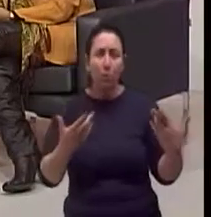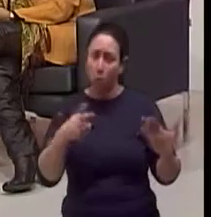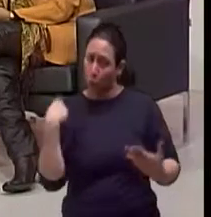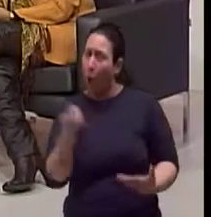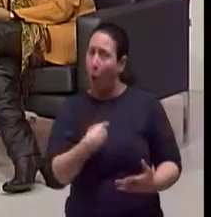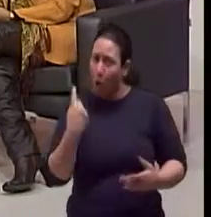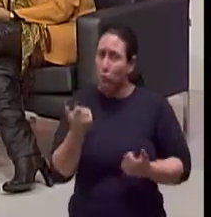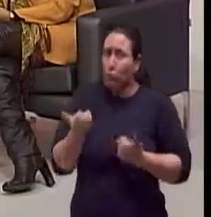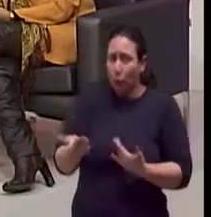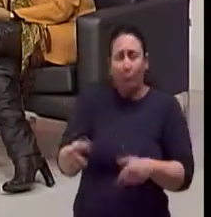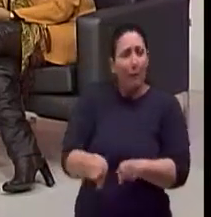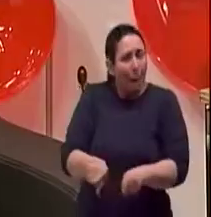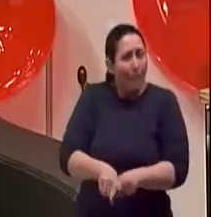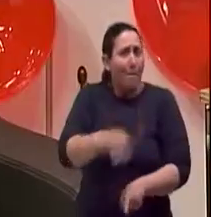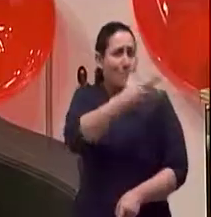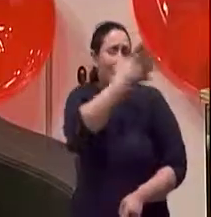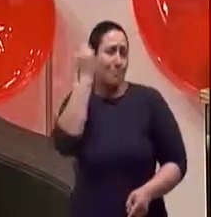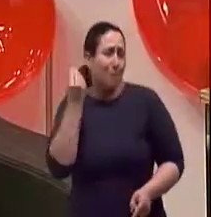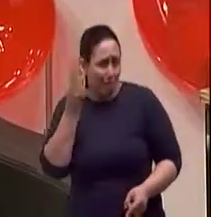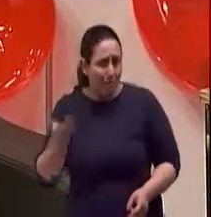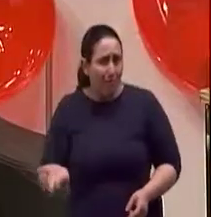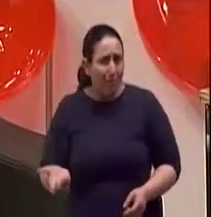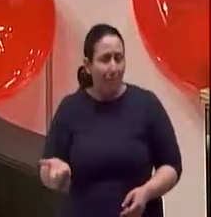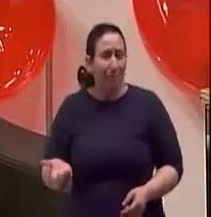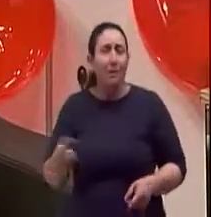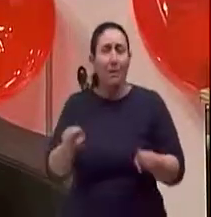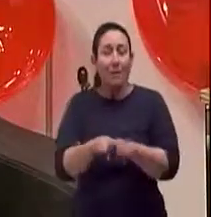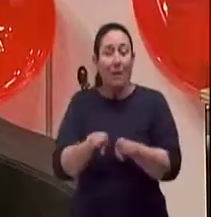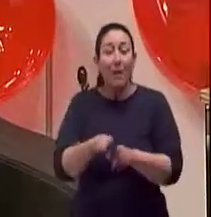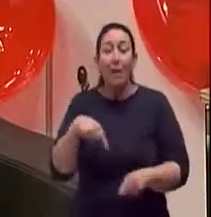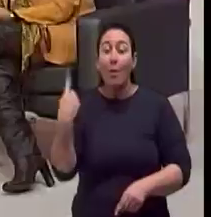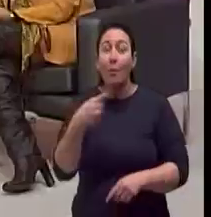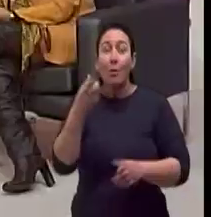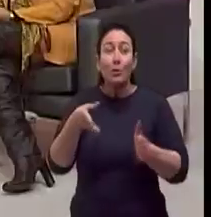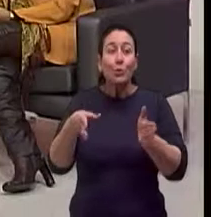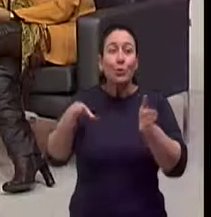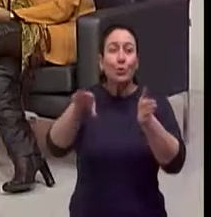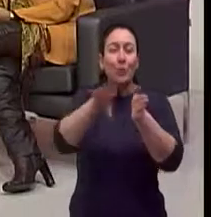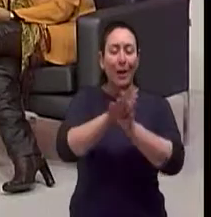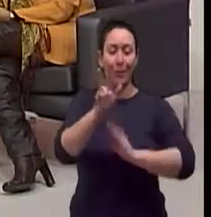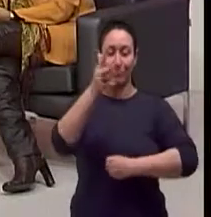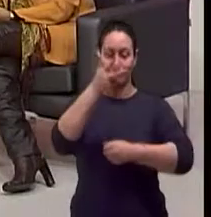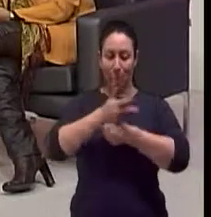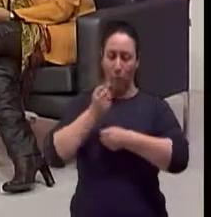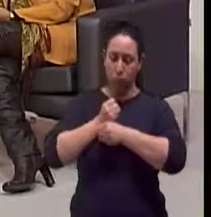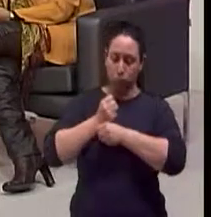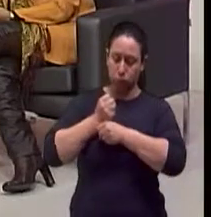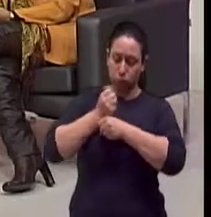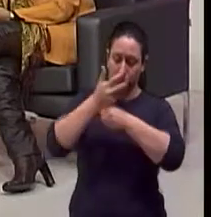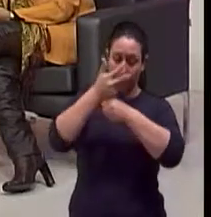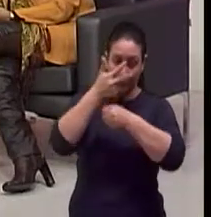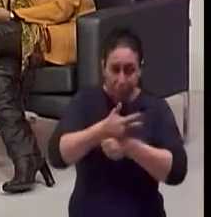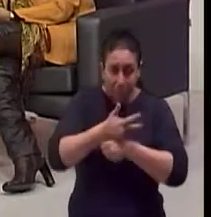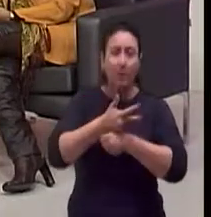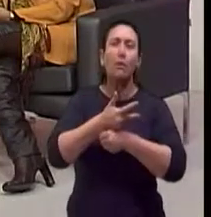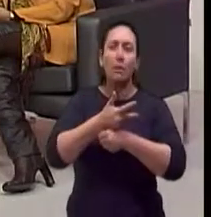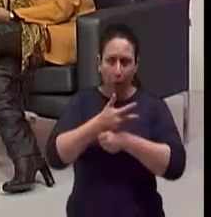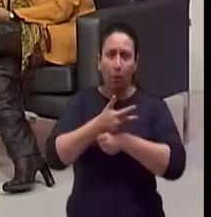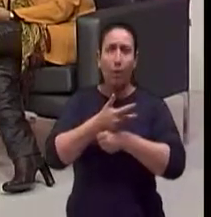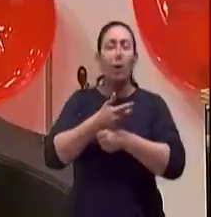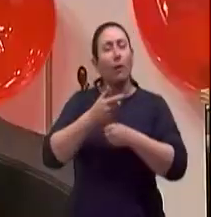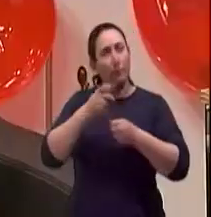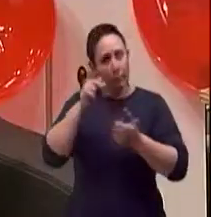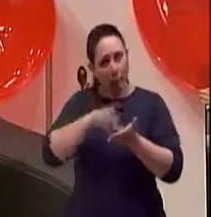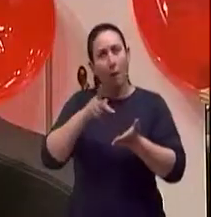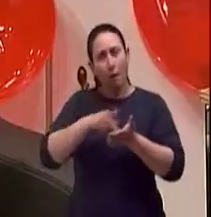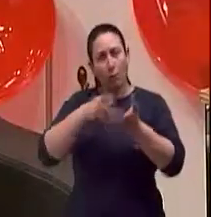quando a pessoa chega, na verdade, nesta outra idade, o nosso sistema biológico vai decaindo.